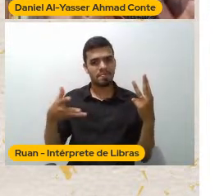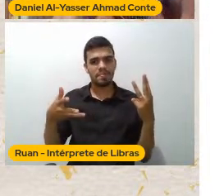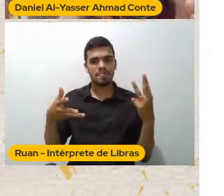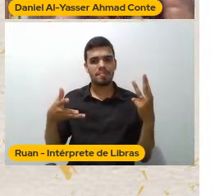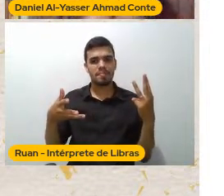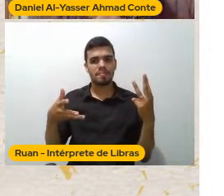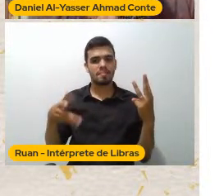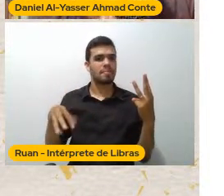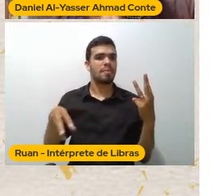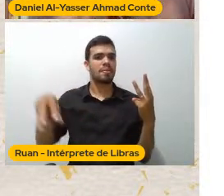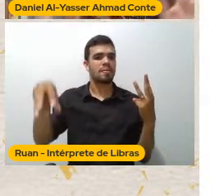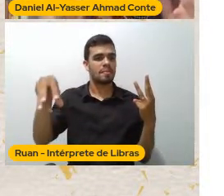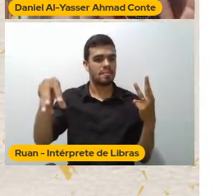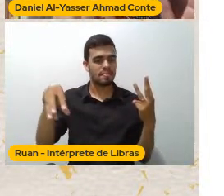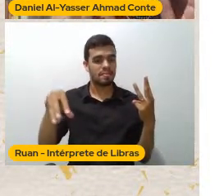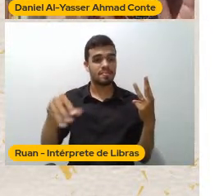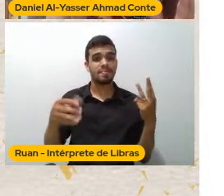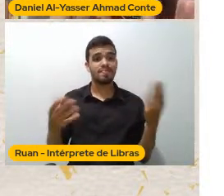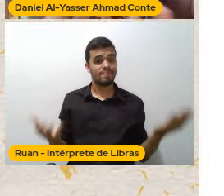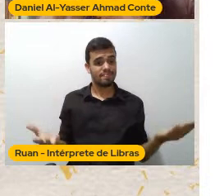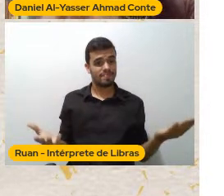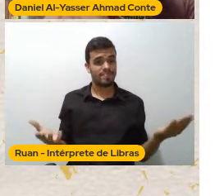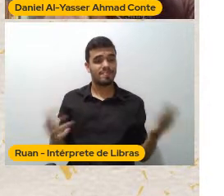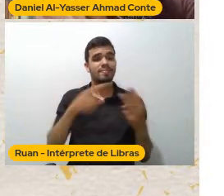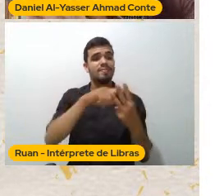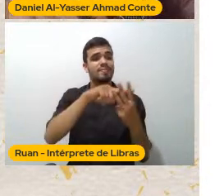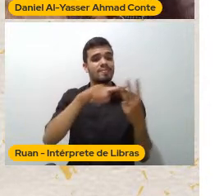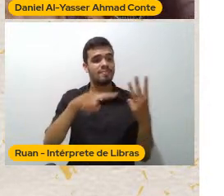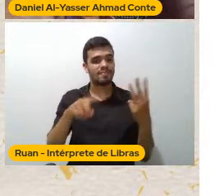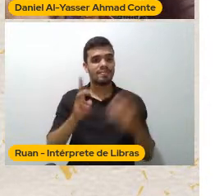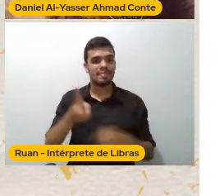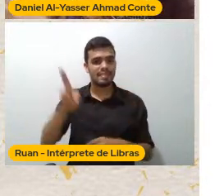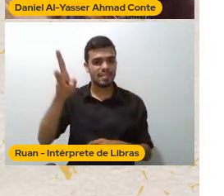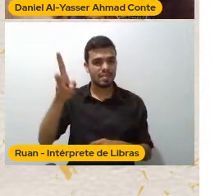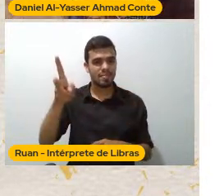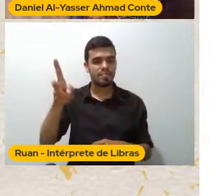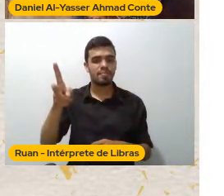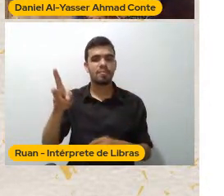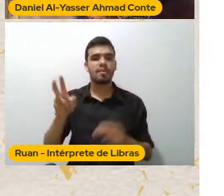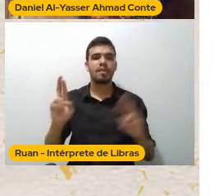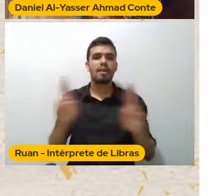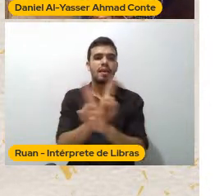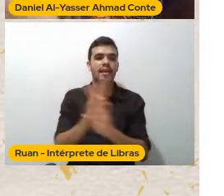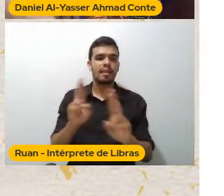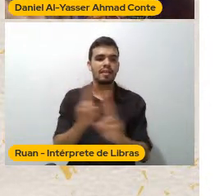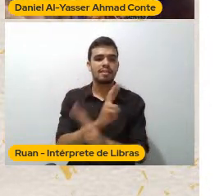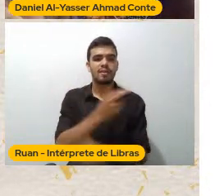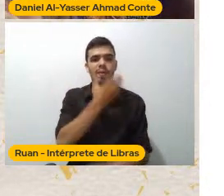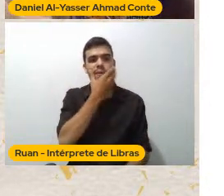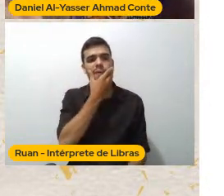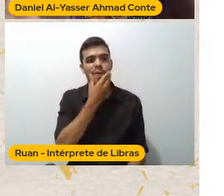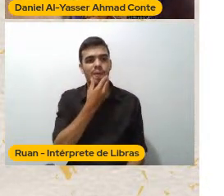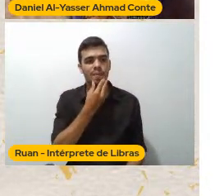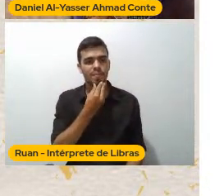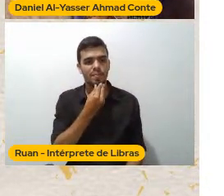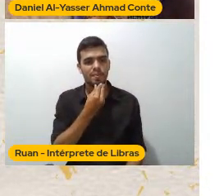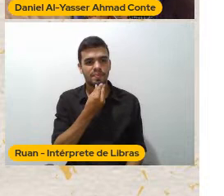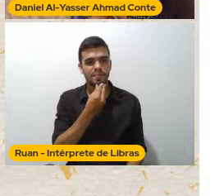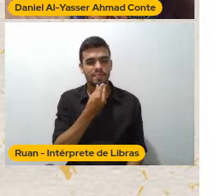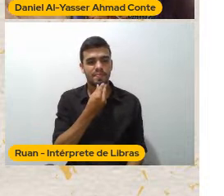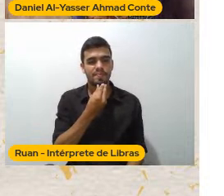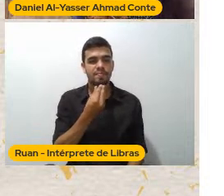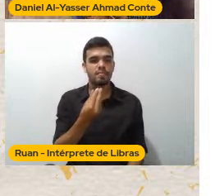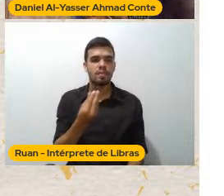homens E a resolutividade Dos problemas Entre os homens Só tem uma saída É a violência